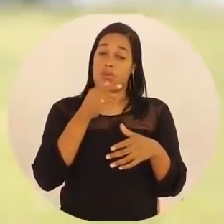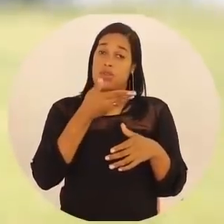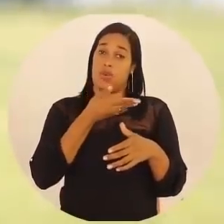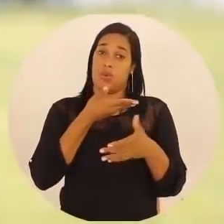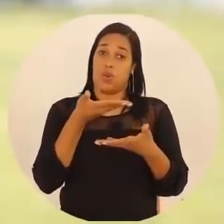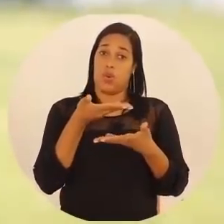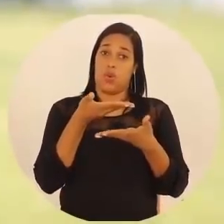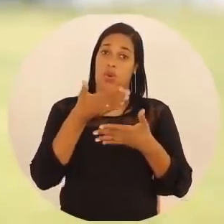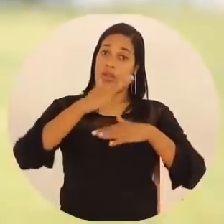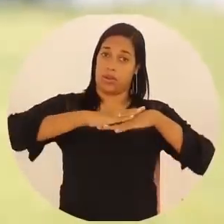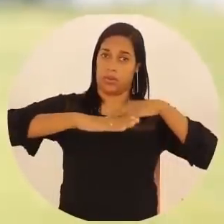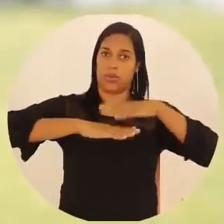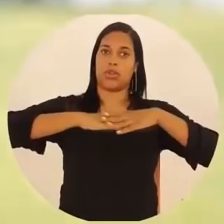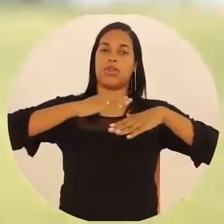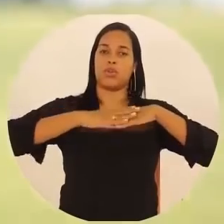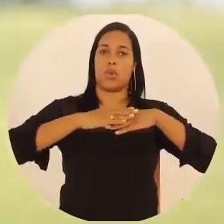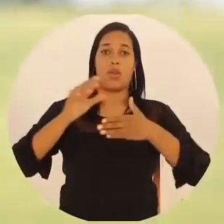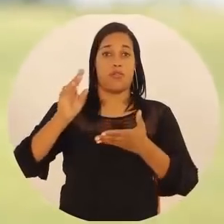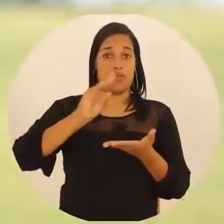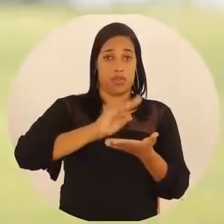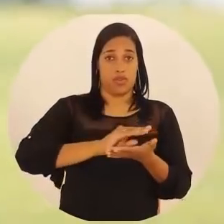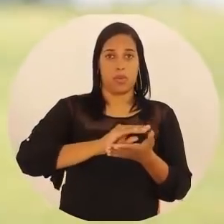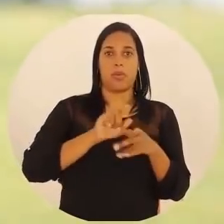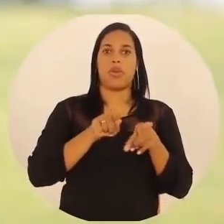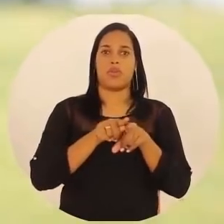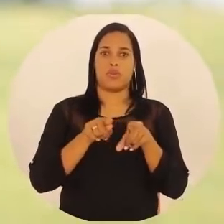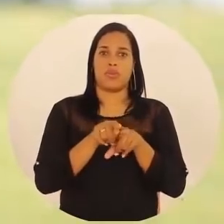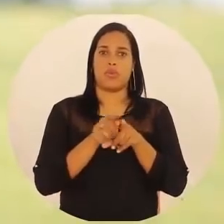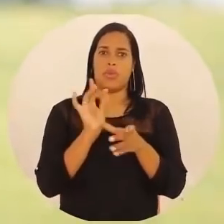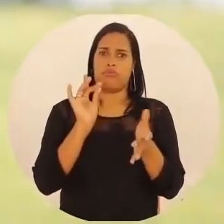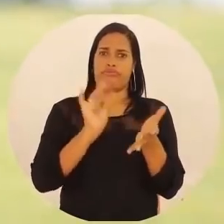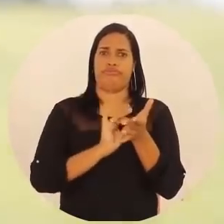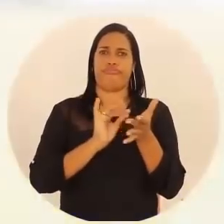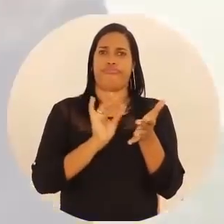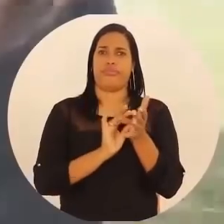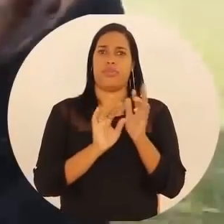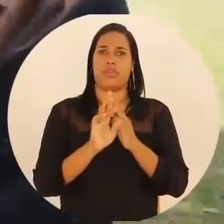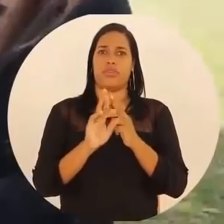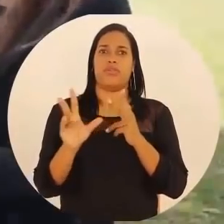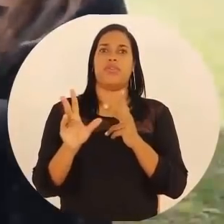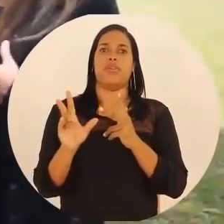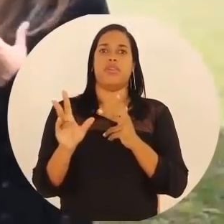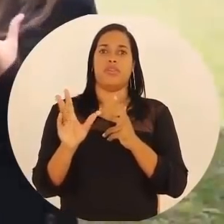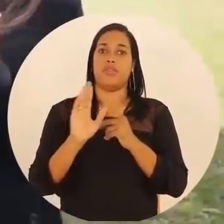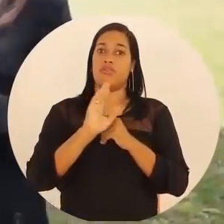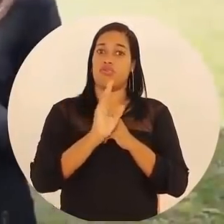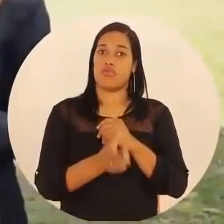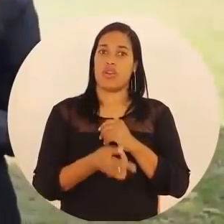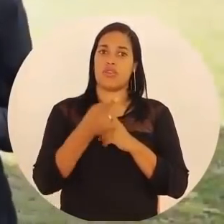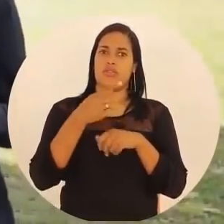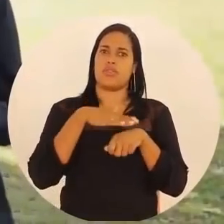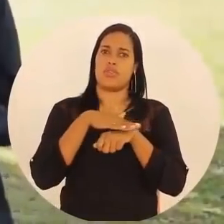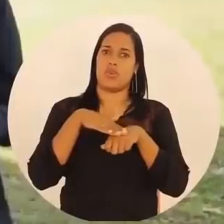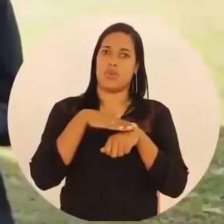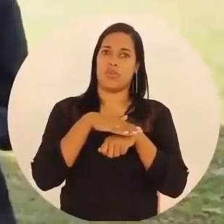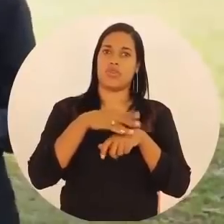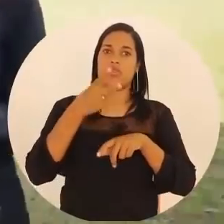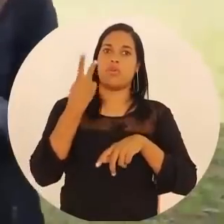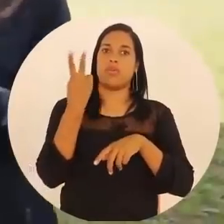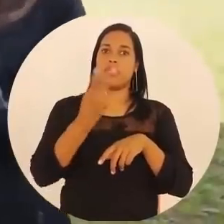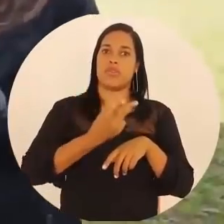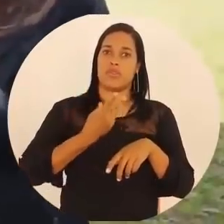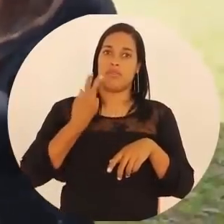colaborador. O investimento, isso faz realmente a diferença. Então, já que você comentou sobre essa